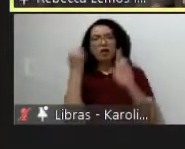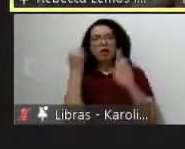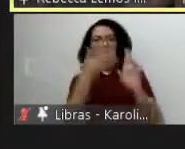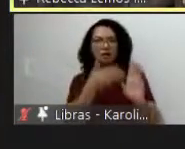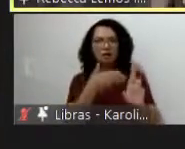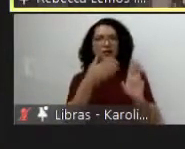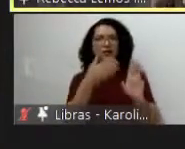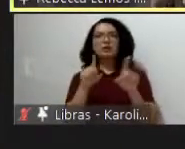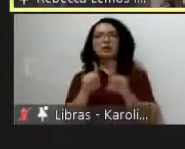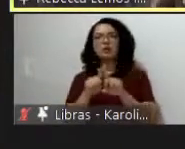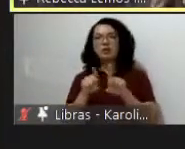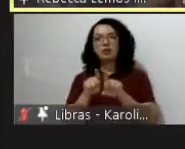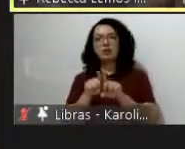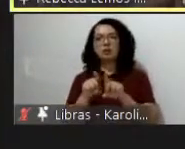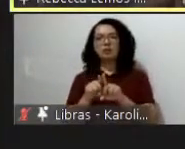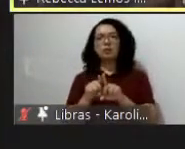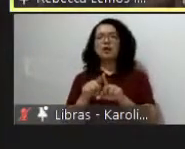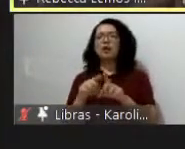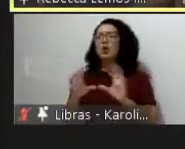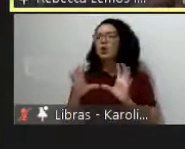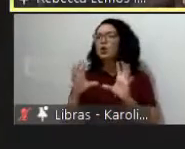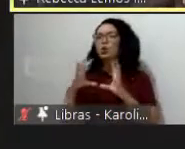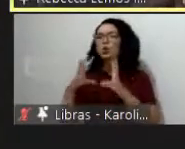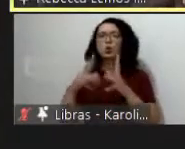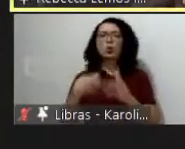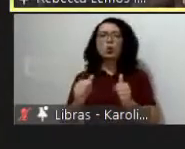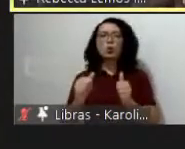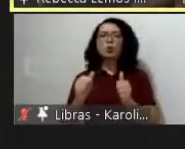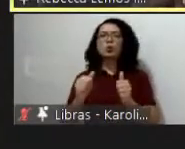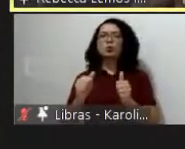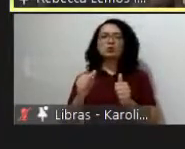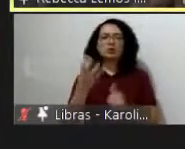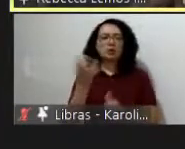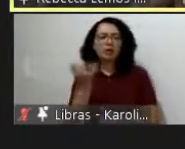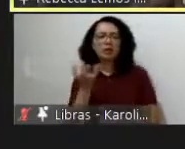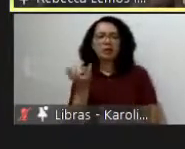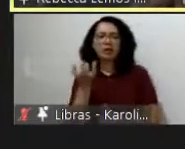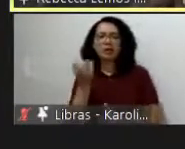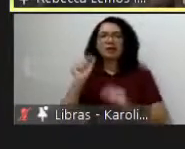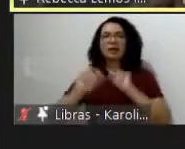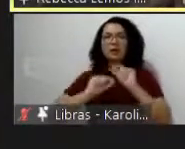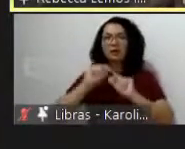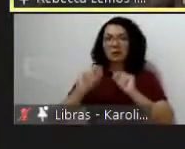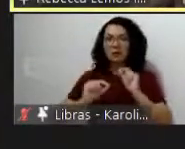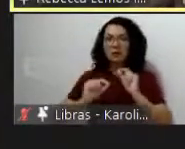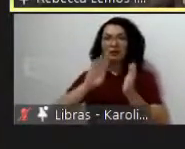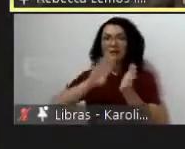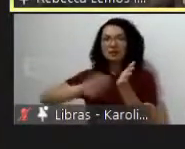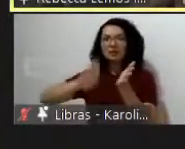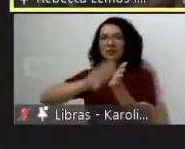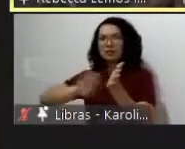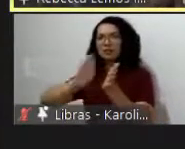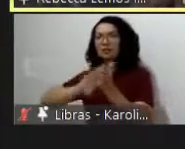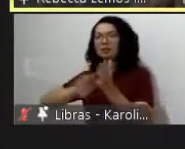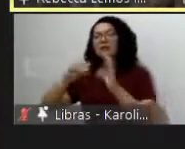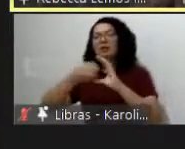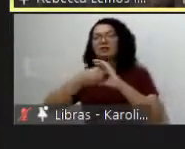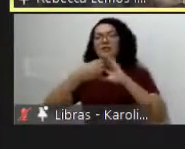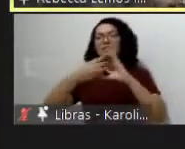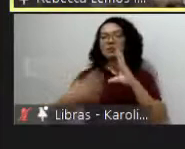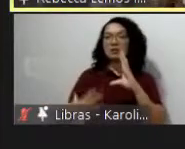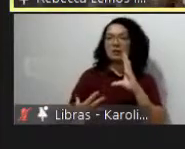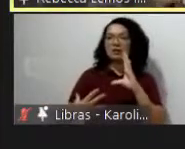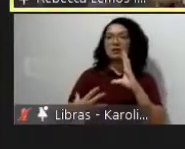tentando descaracterizar essa imagem de Aristides de centros estratégicos de